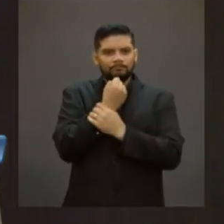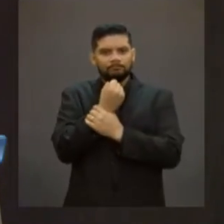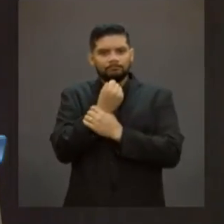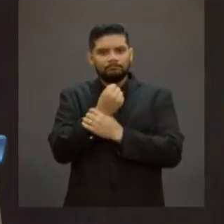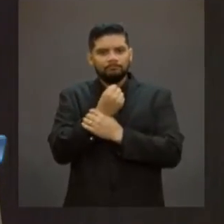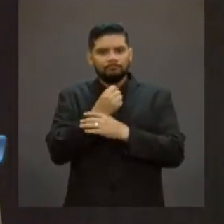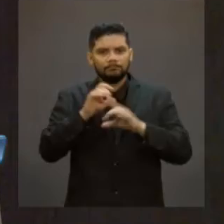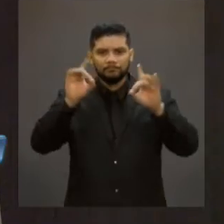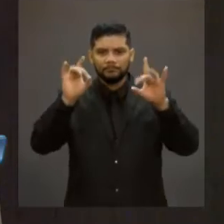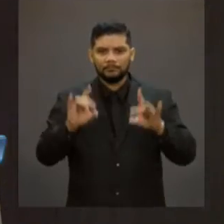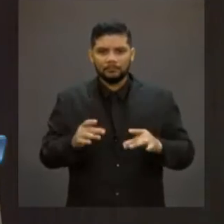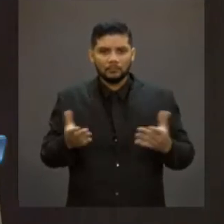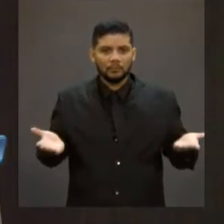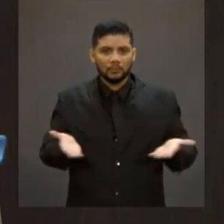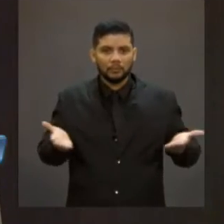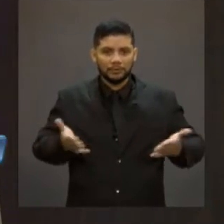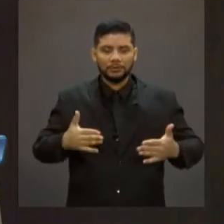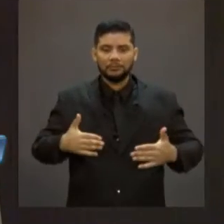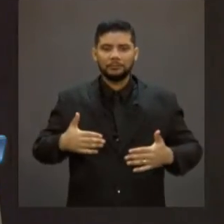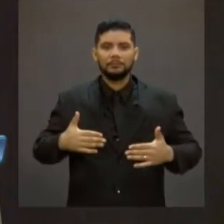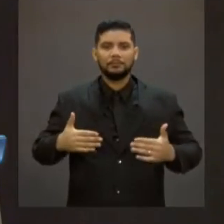Social Especial, hoje no Ministério da Cidadania.